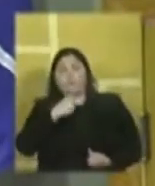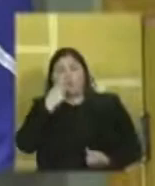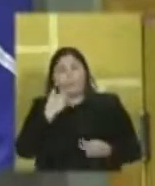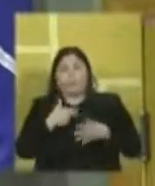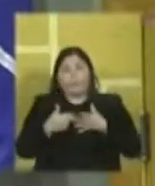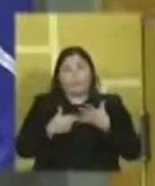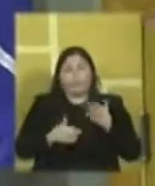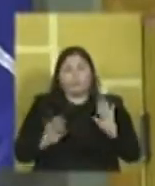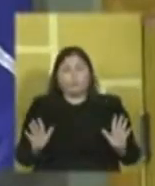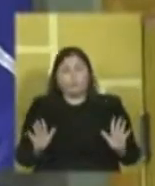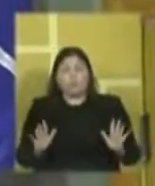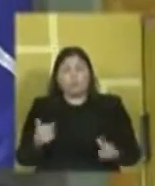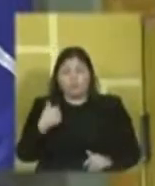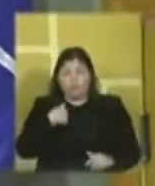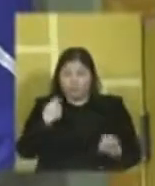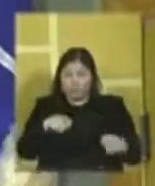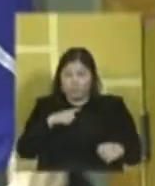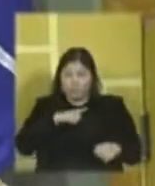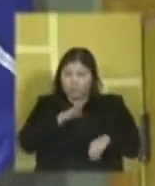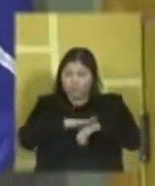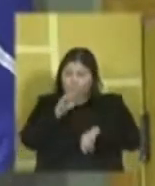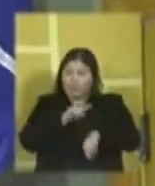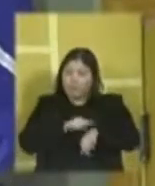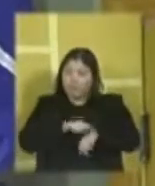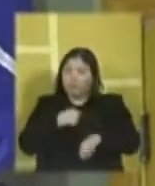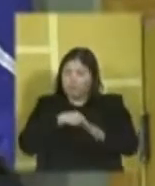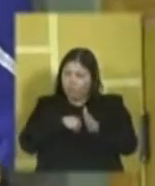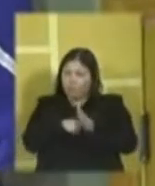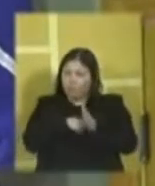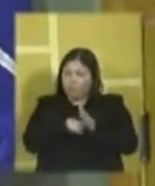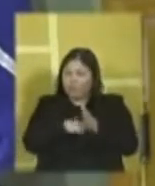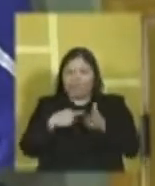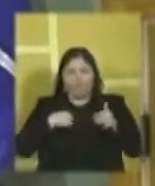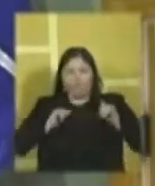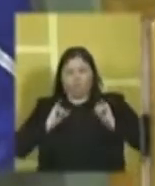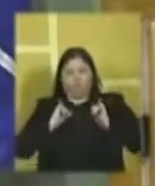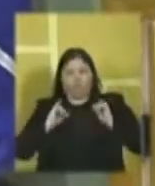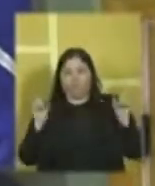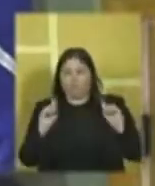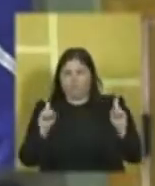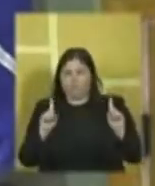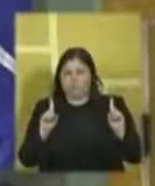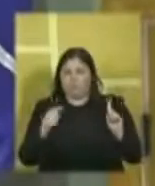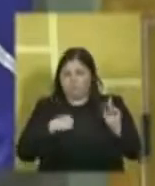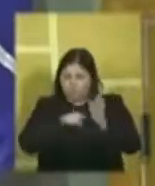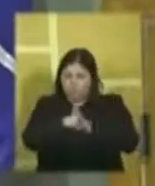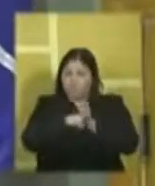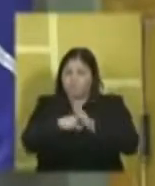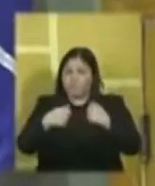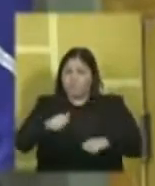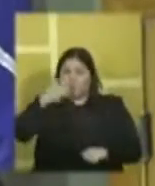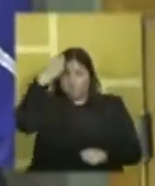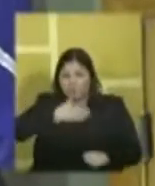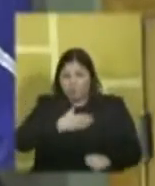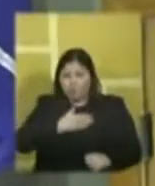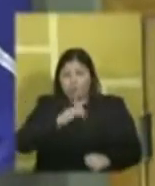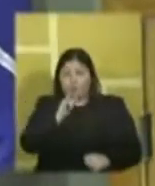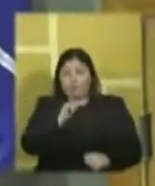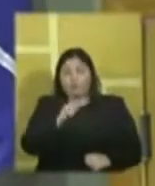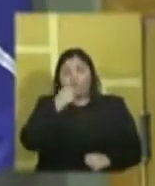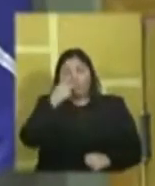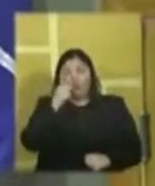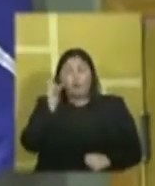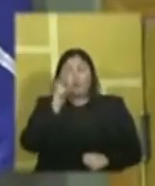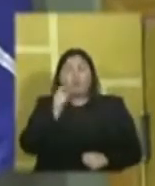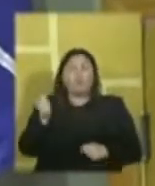falou aquilo, pá, pá, pá. E eu tenho que ter mais tempo, porque eu vou pesquisar. Não vou ficar quieto, não. Vocês vão agora ter que provar aqui. Como vocês mentiram ontem